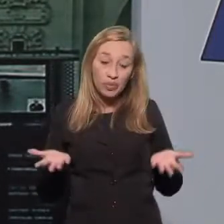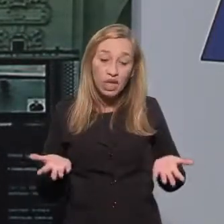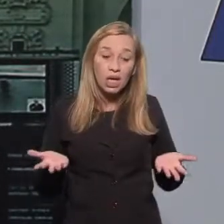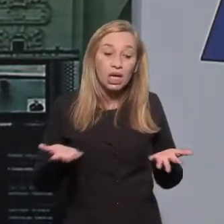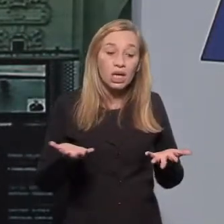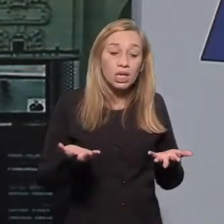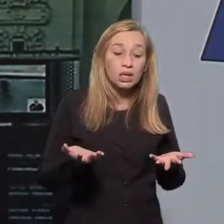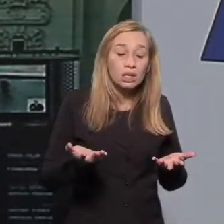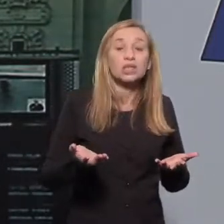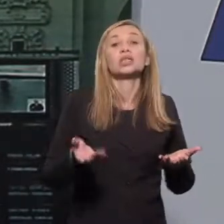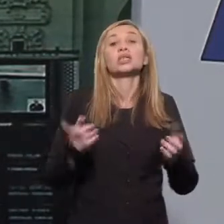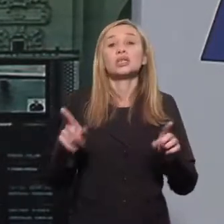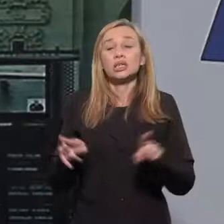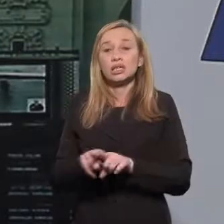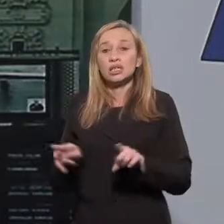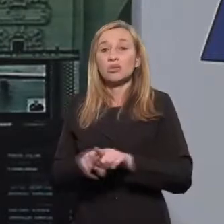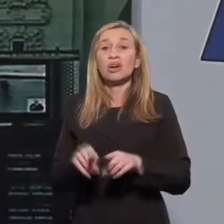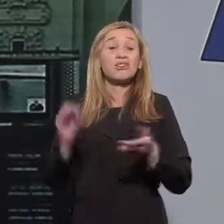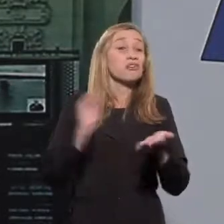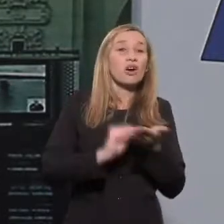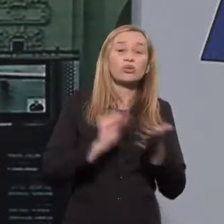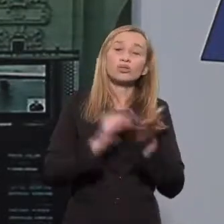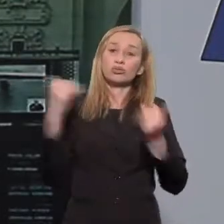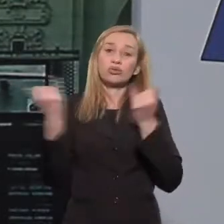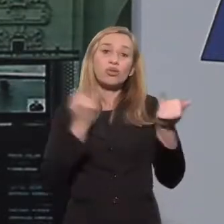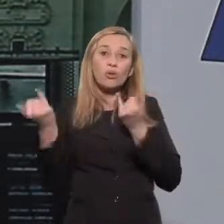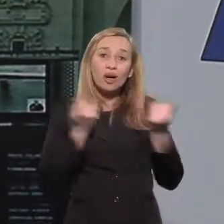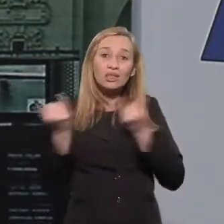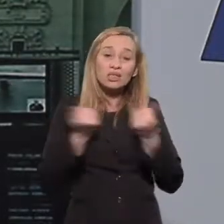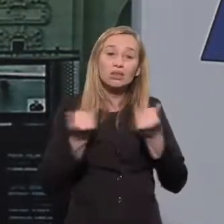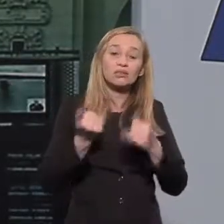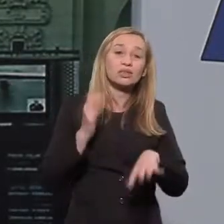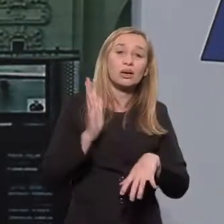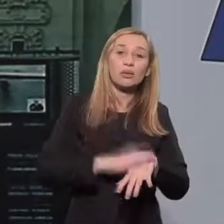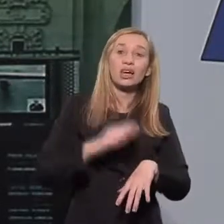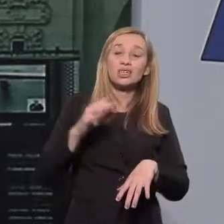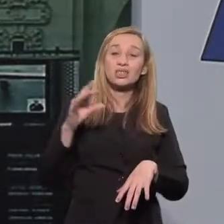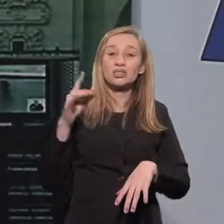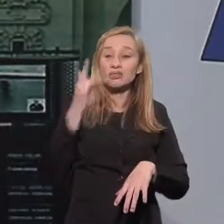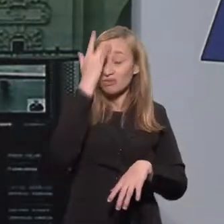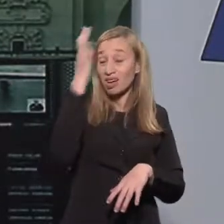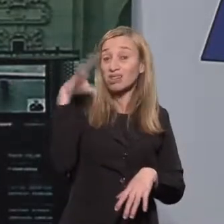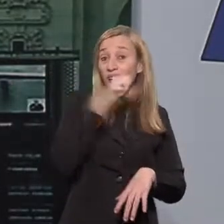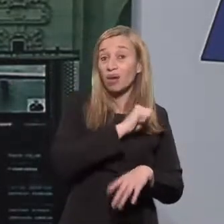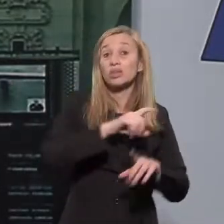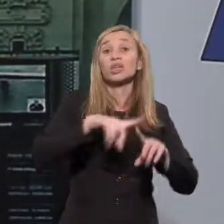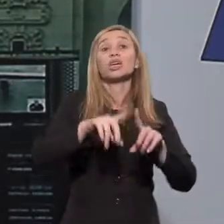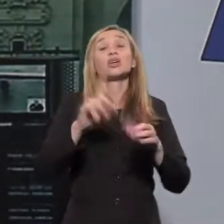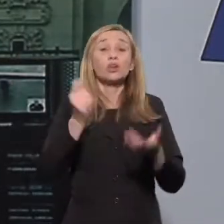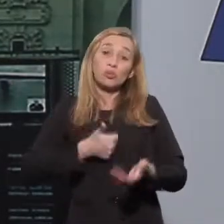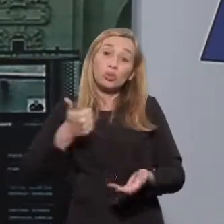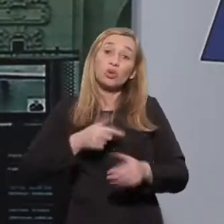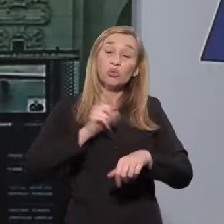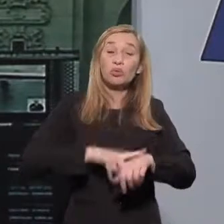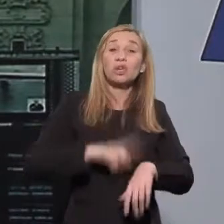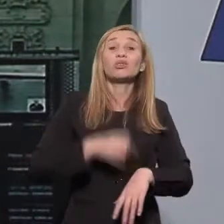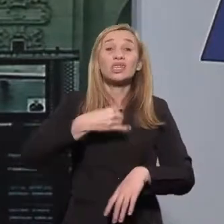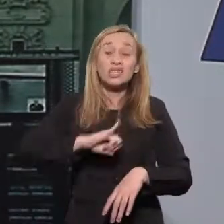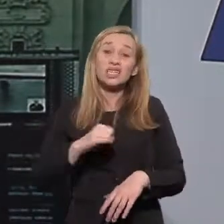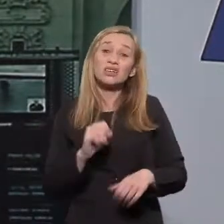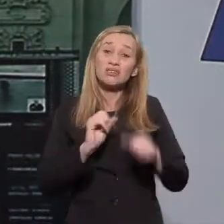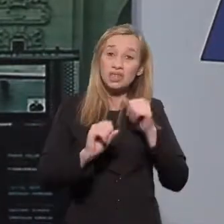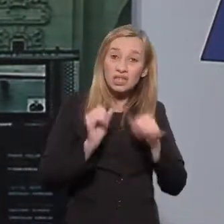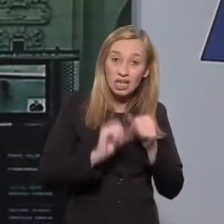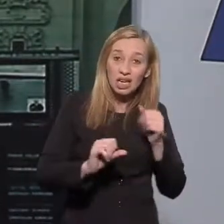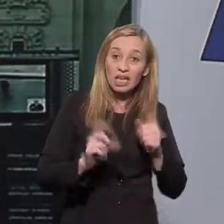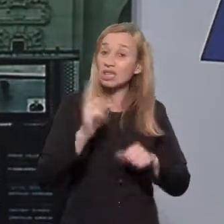acomodação e a disseminação da desinformação está muito mais fácil, muito mais rápido. Então, acho que esse é o primeiro